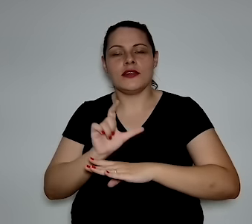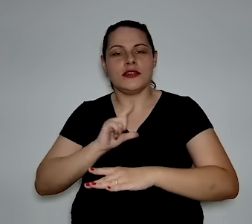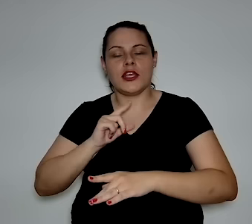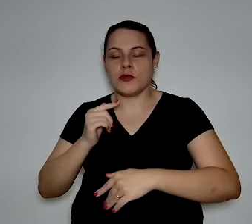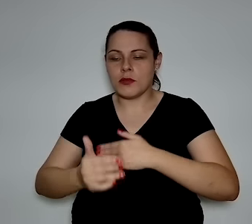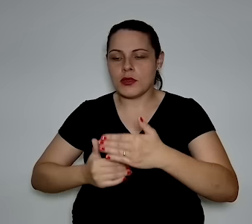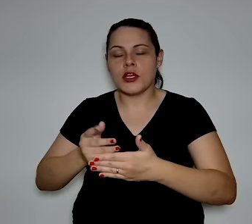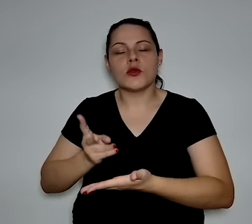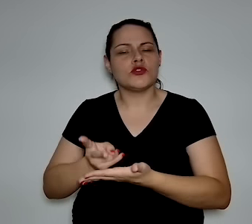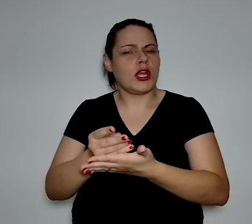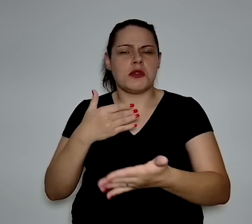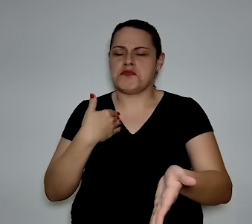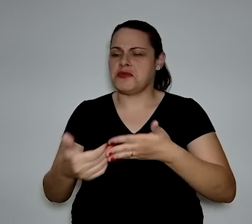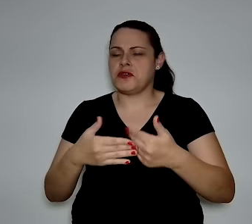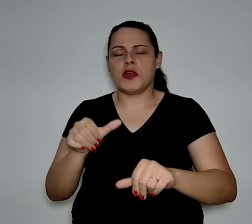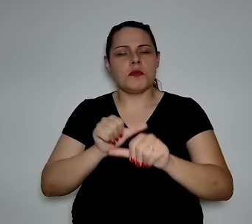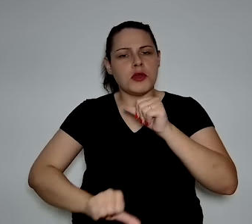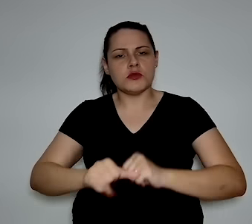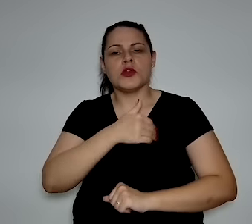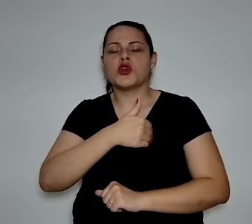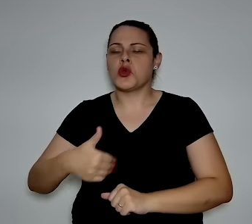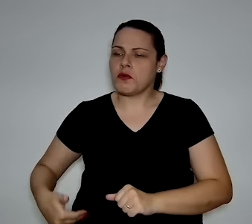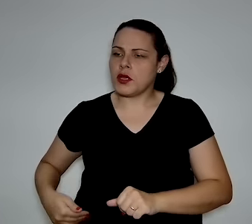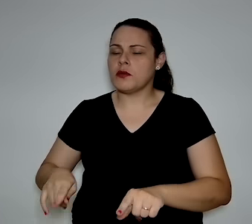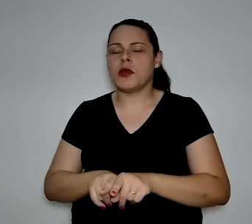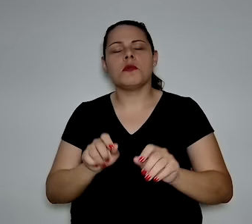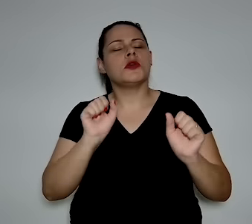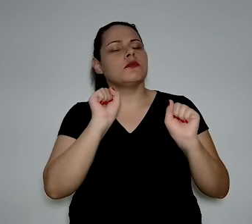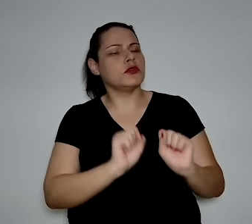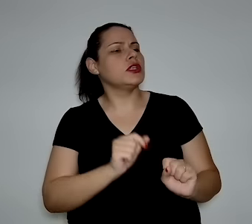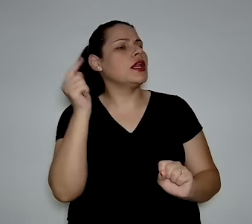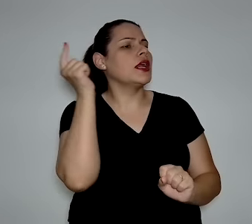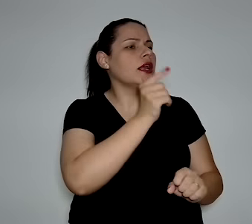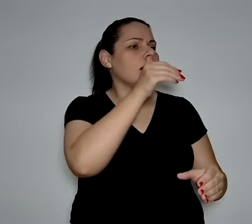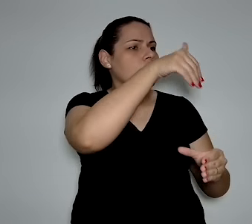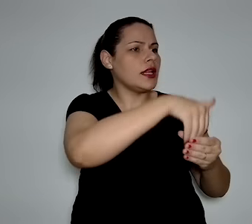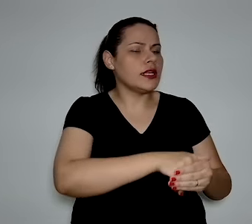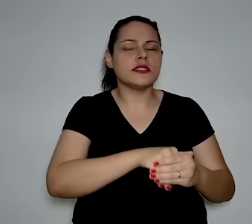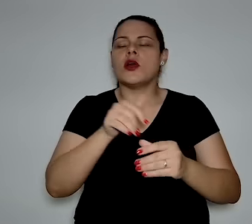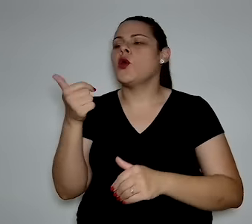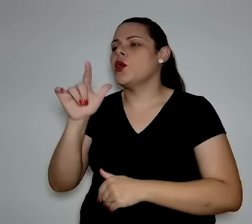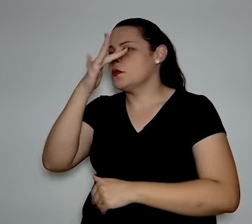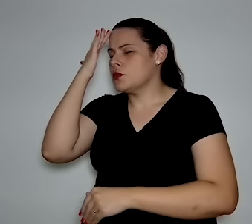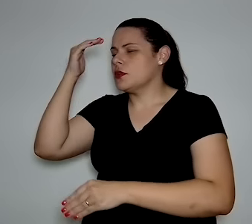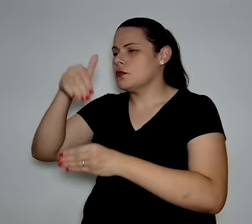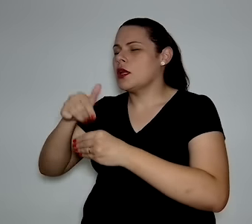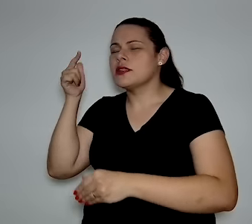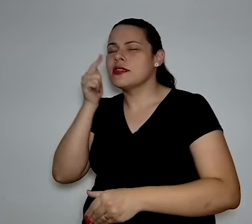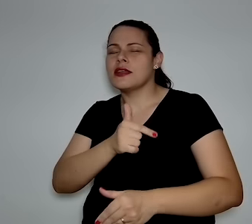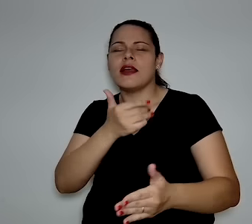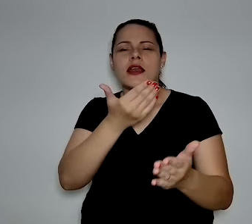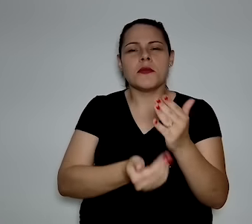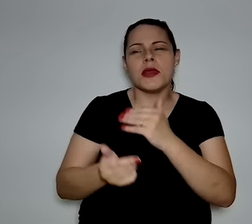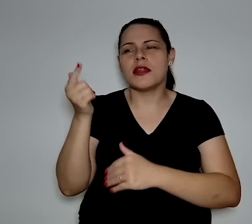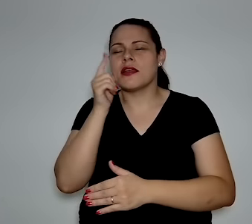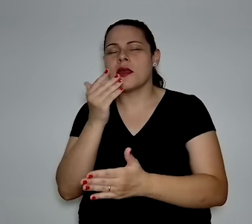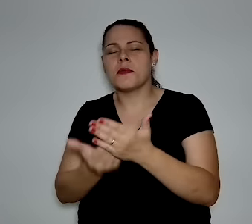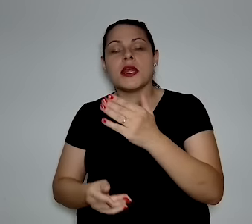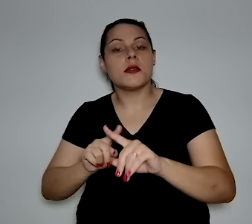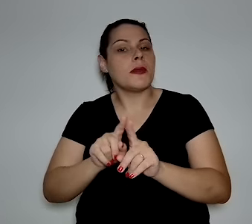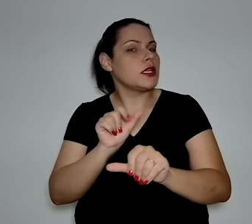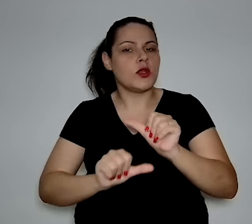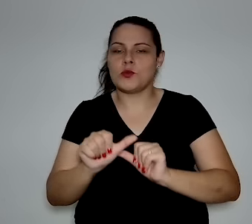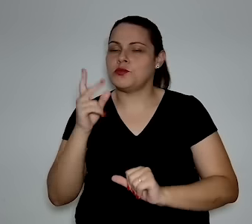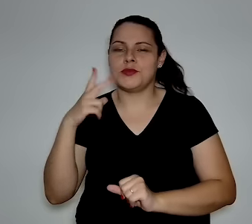continuidade, muda governador, governador de oposição ganha a eleição do governador de situação, mas não muda